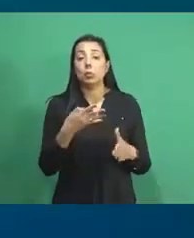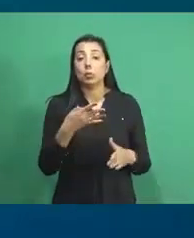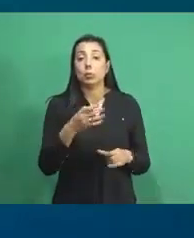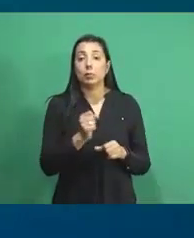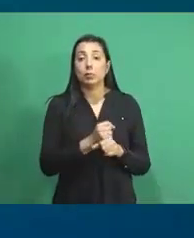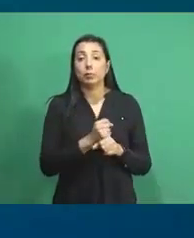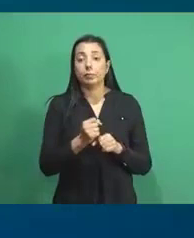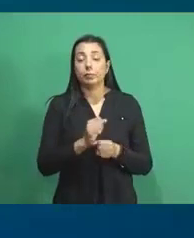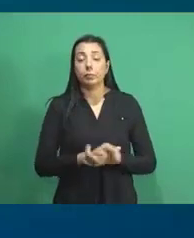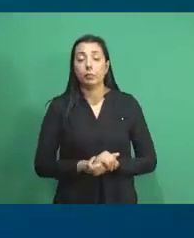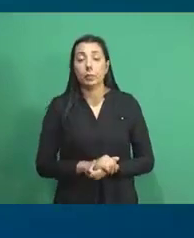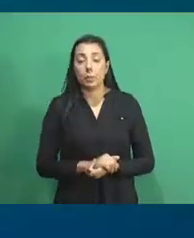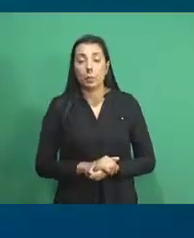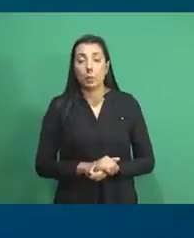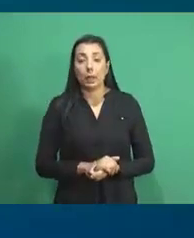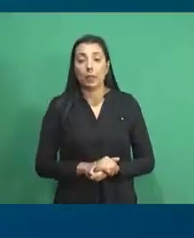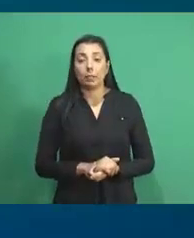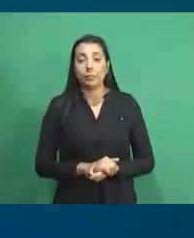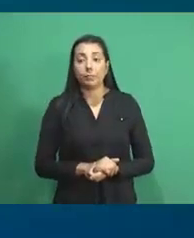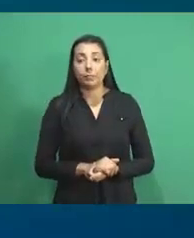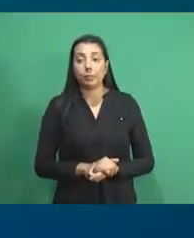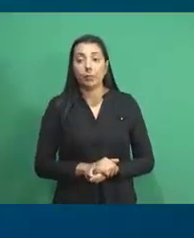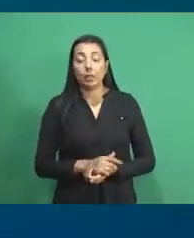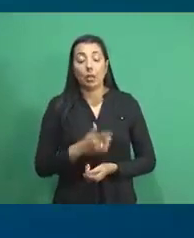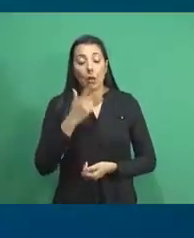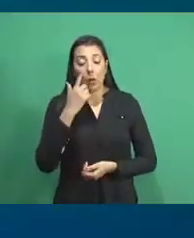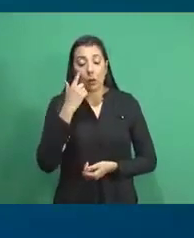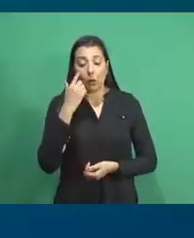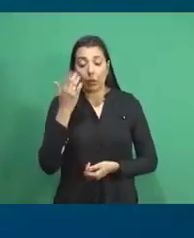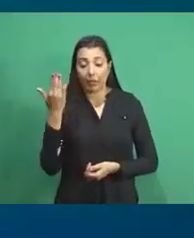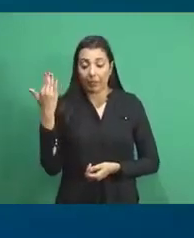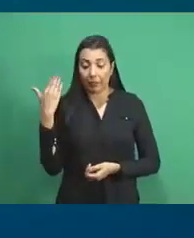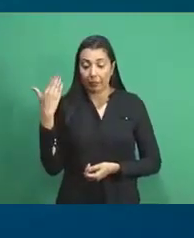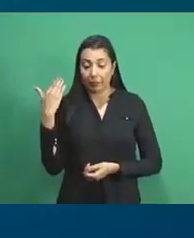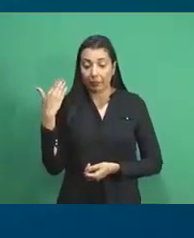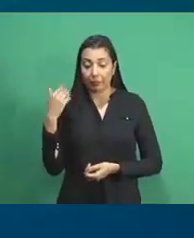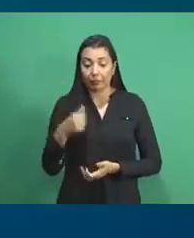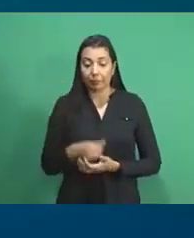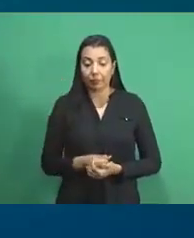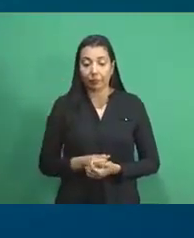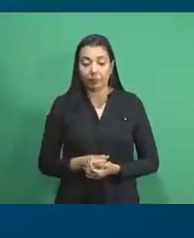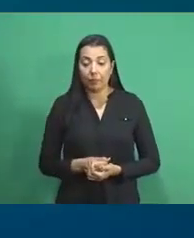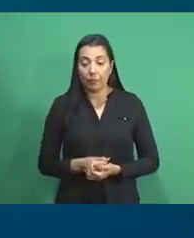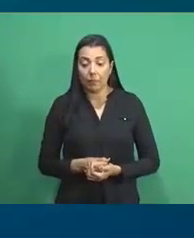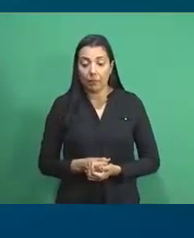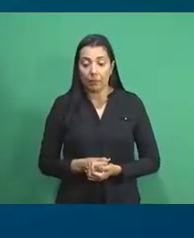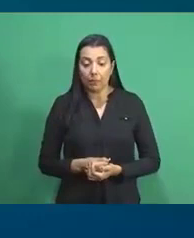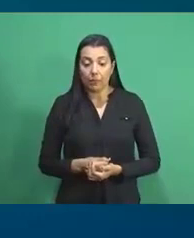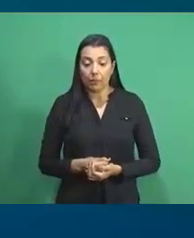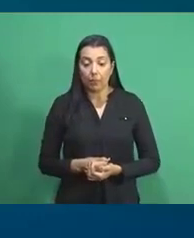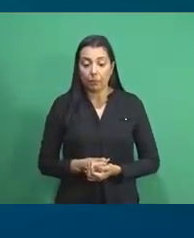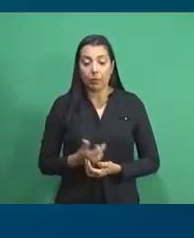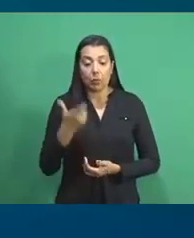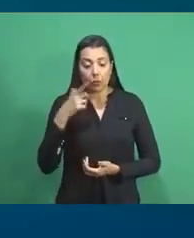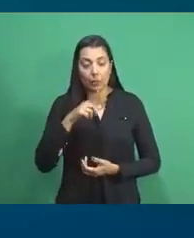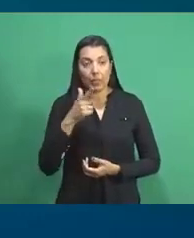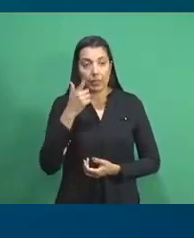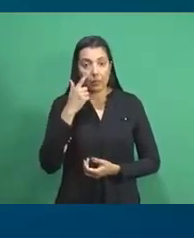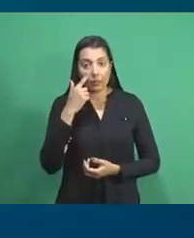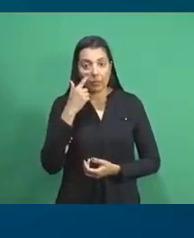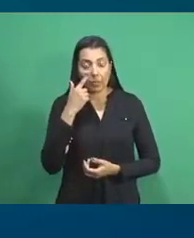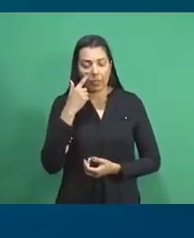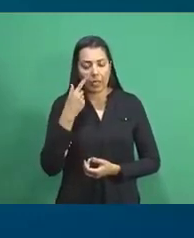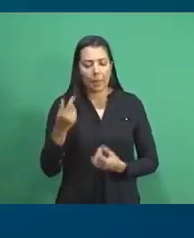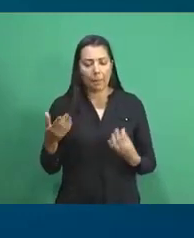anos. E aqui, ó, aqui atrás, a gente pode ver a